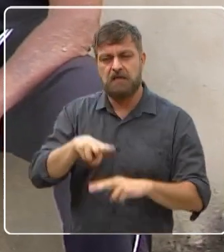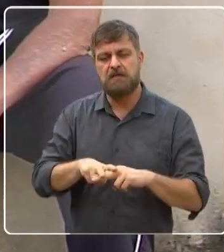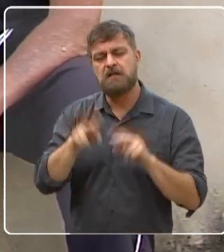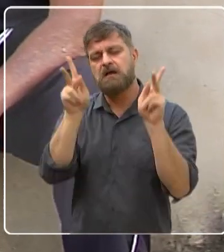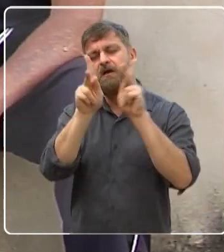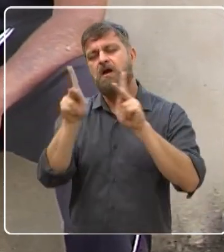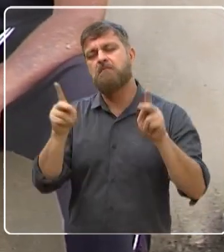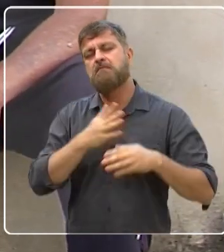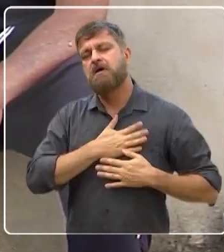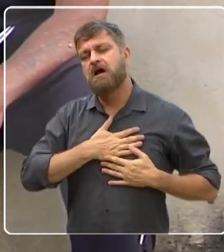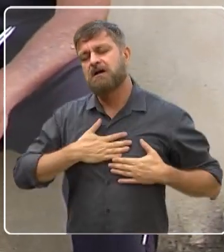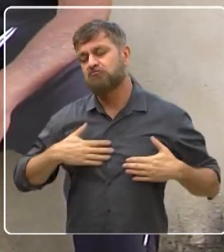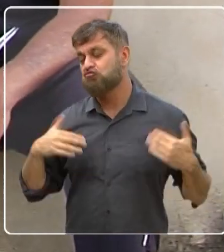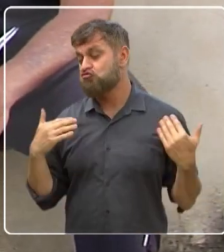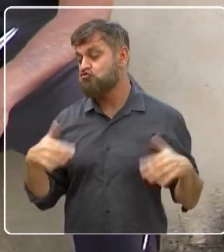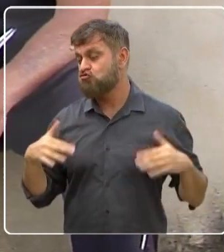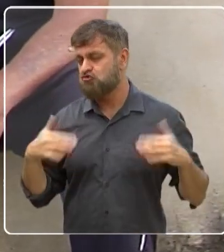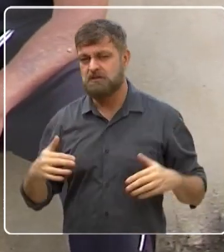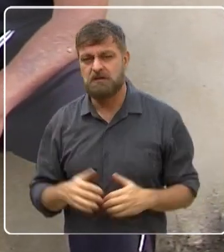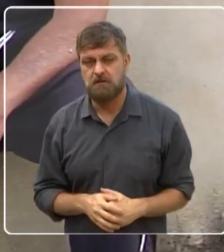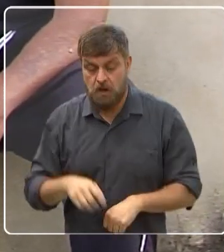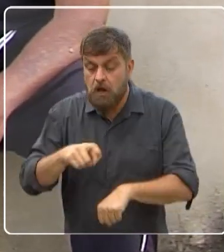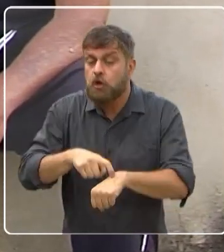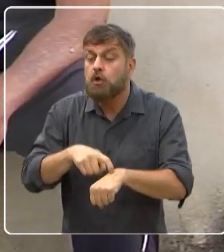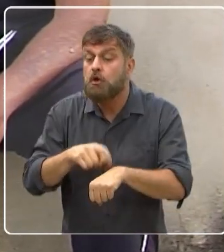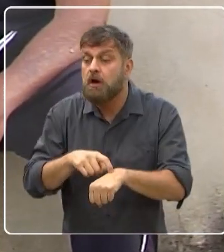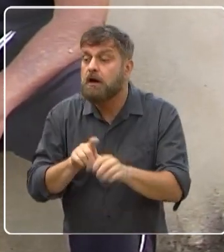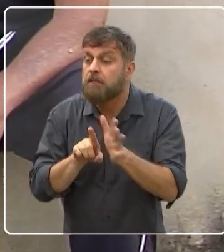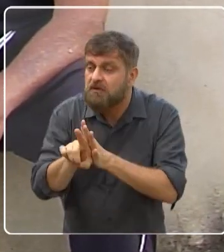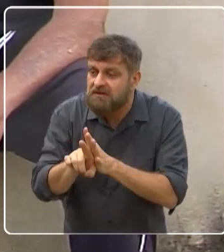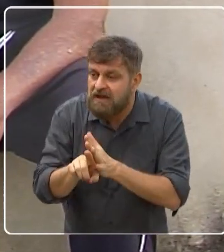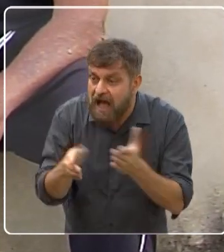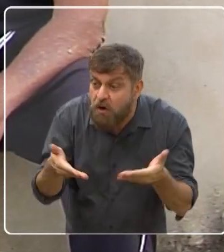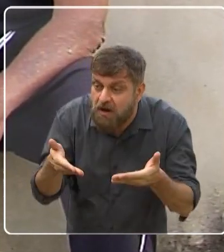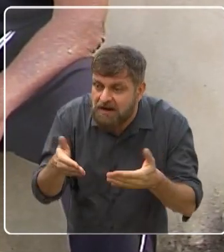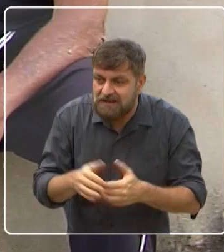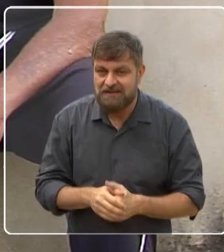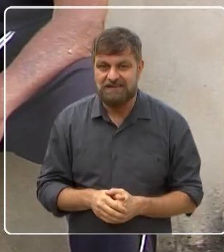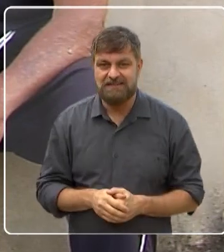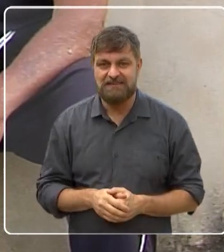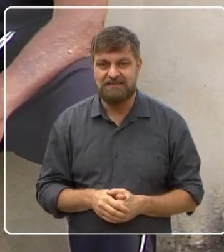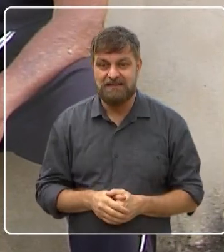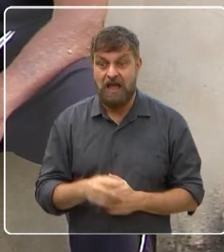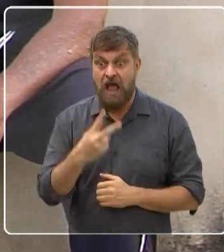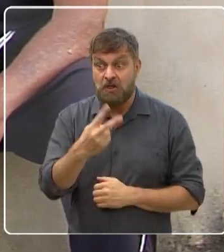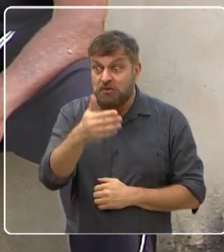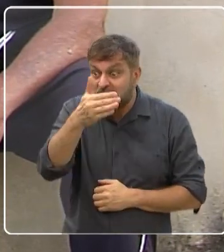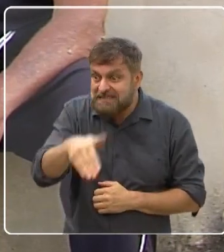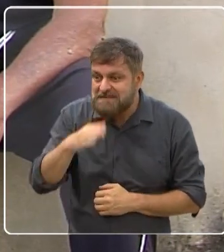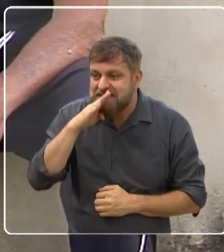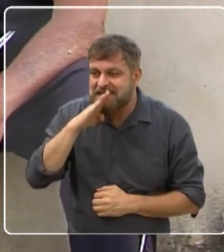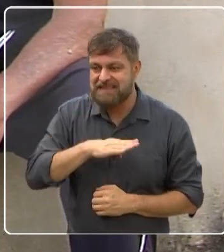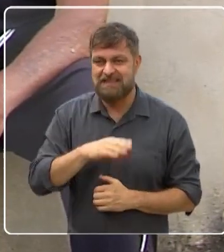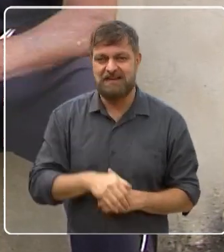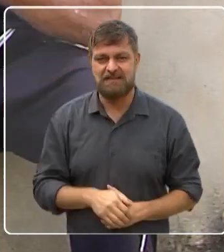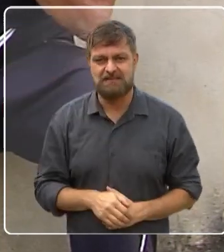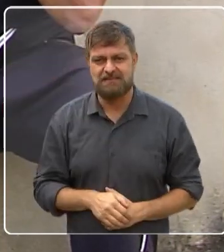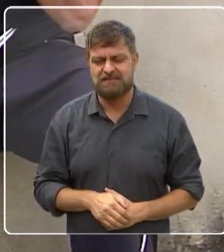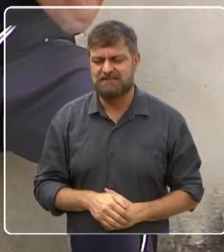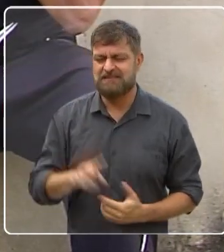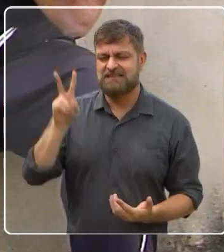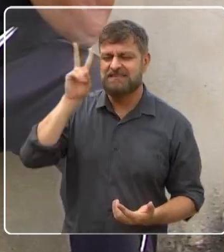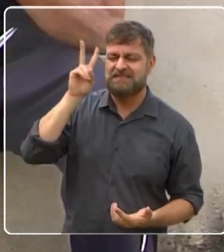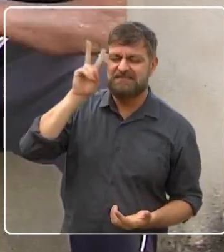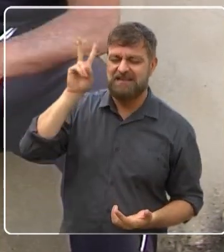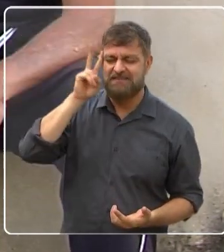numa paz, numa tranquilidade, agora, que horas são? Que horas são agora? É duas e meia da tarde? Pô, numa